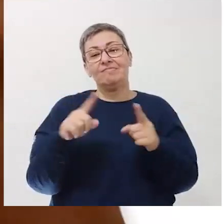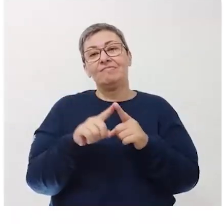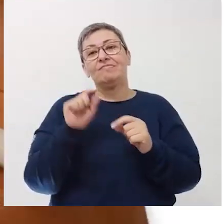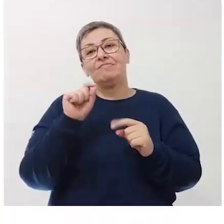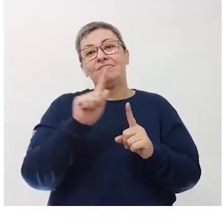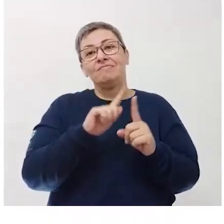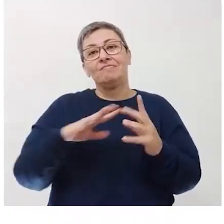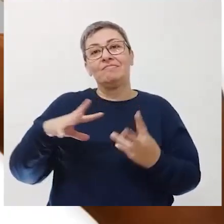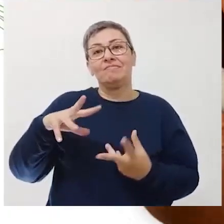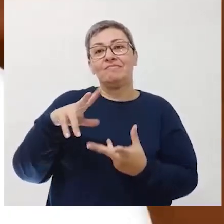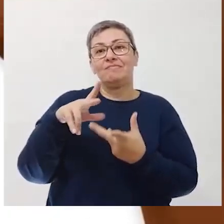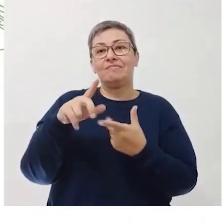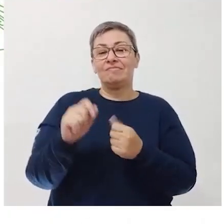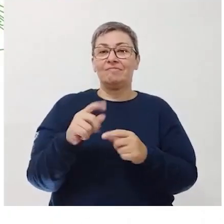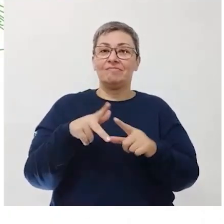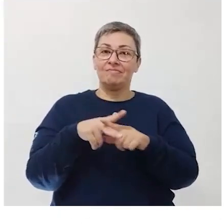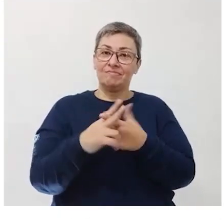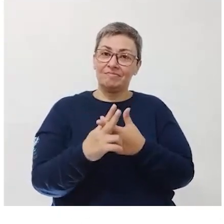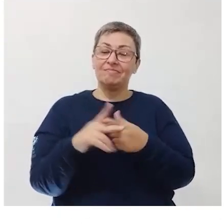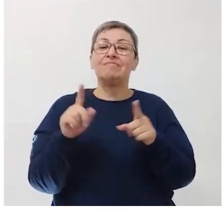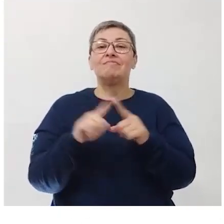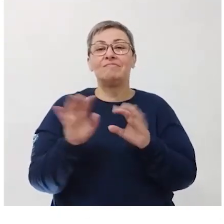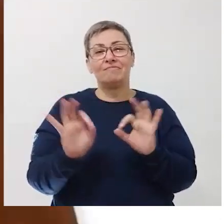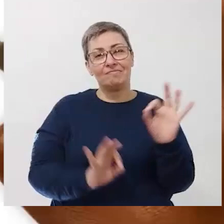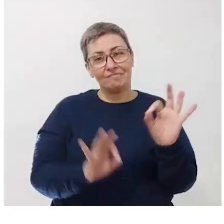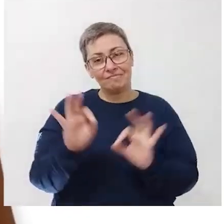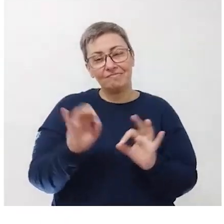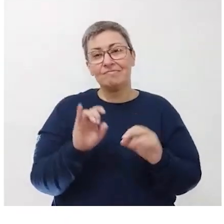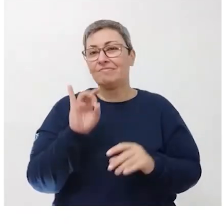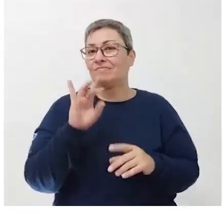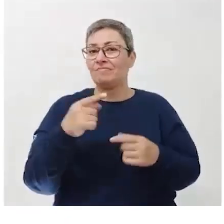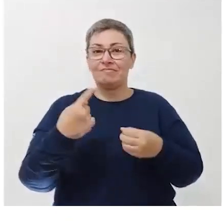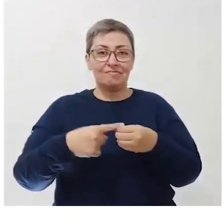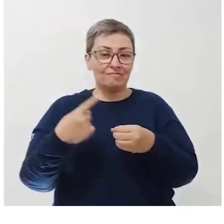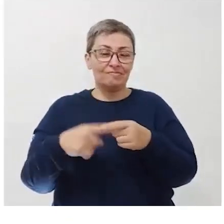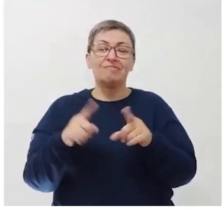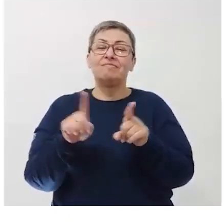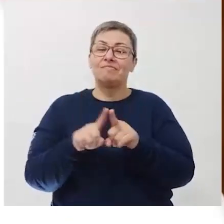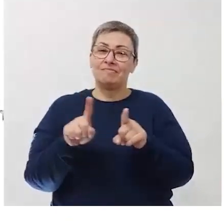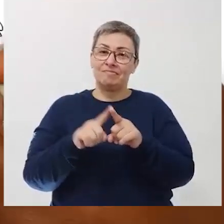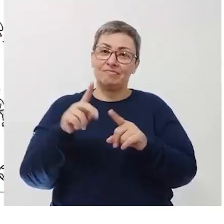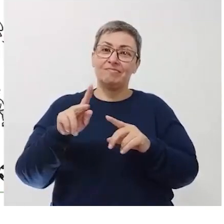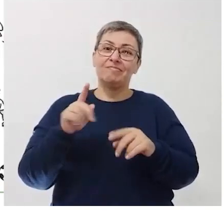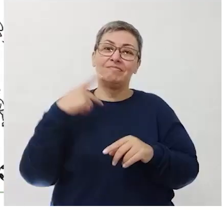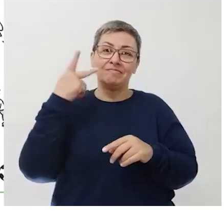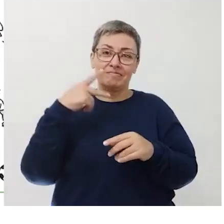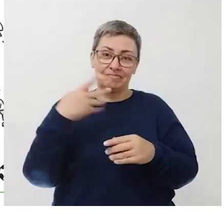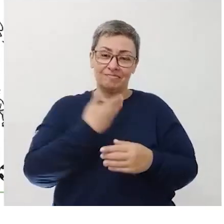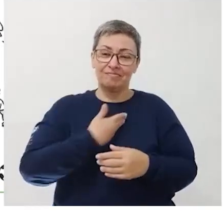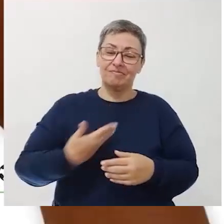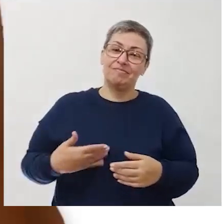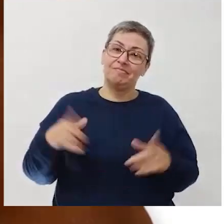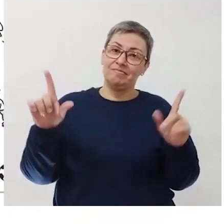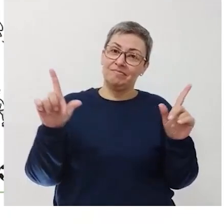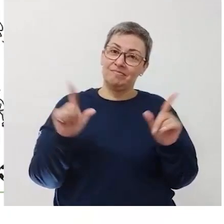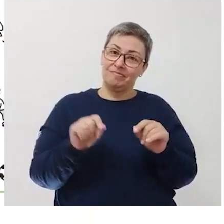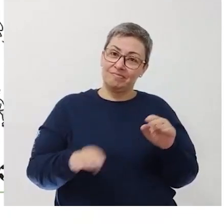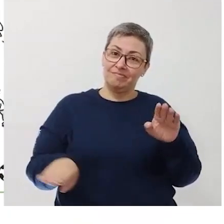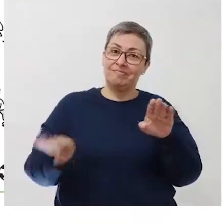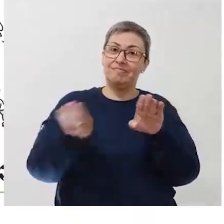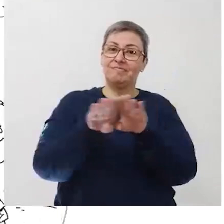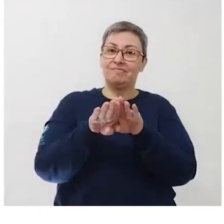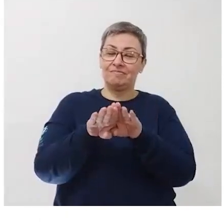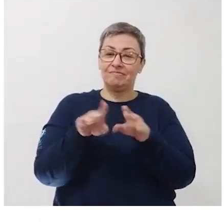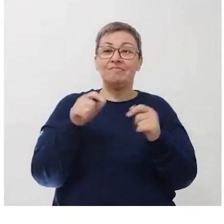Graças a ele, a geografia se tornou uma ferramenta para planejar não apenas cidades, mas políticas públicas para a